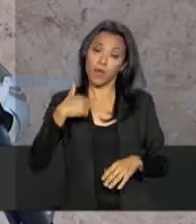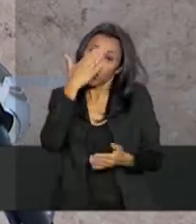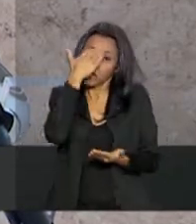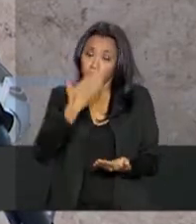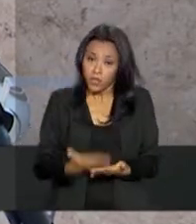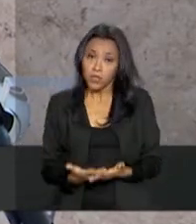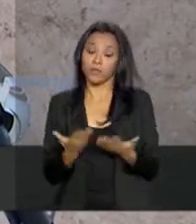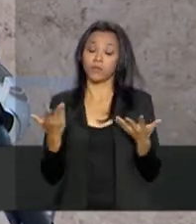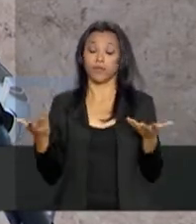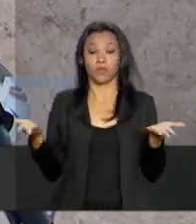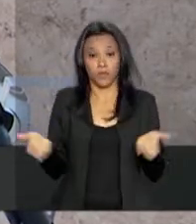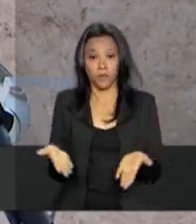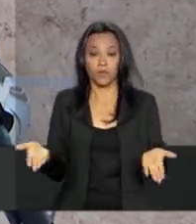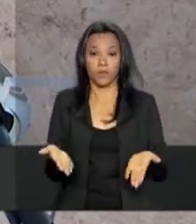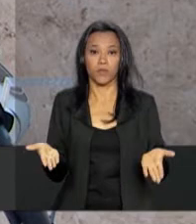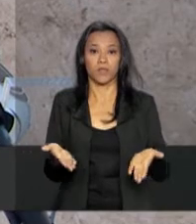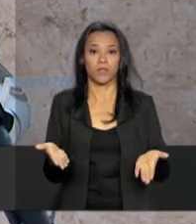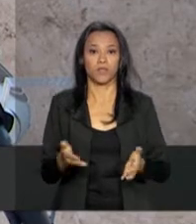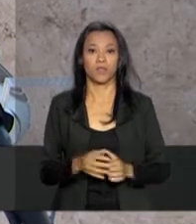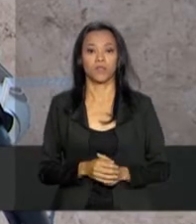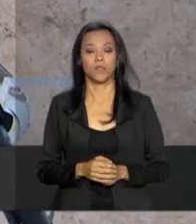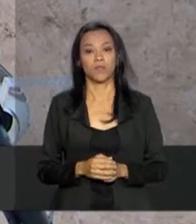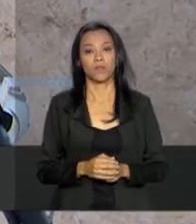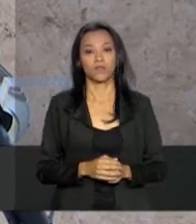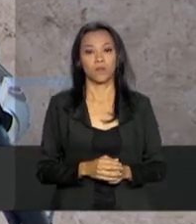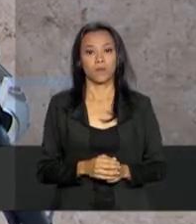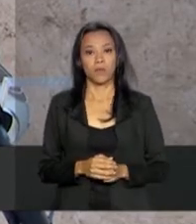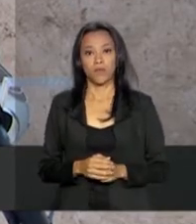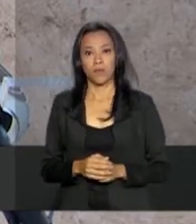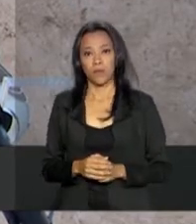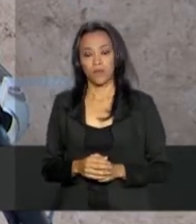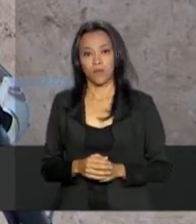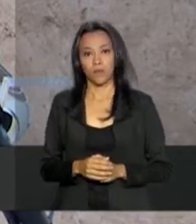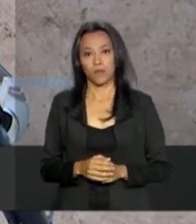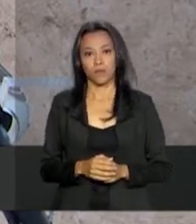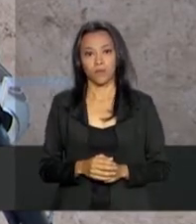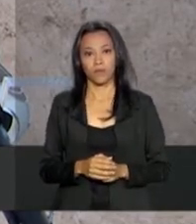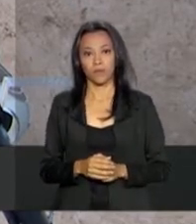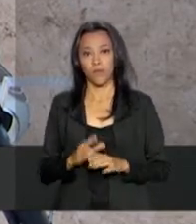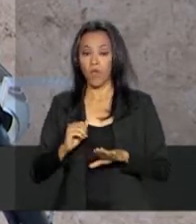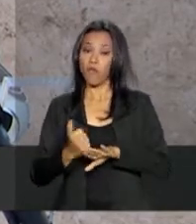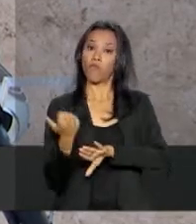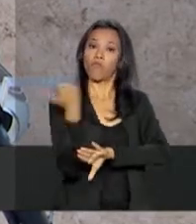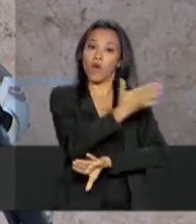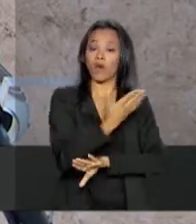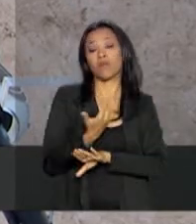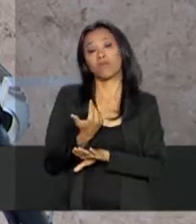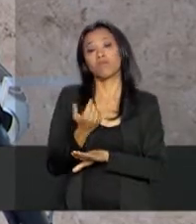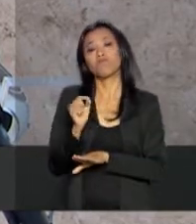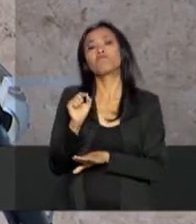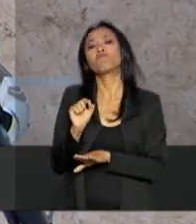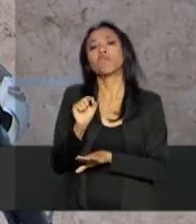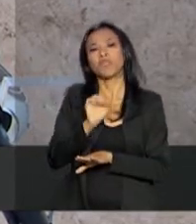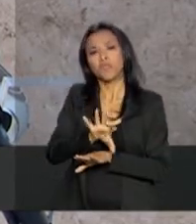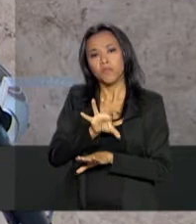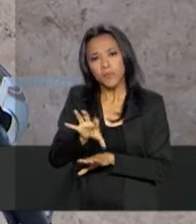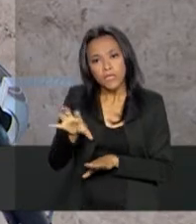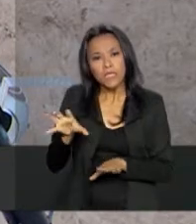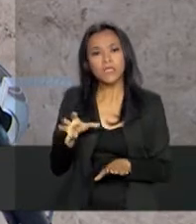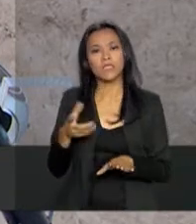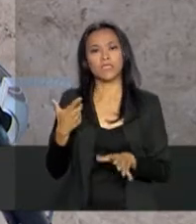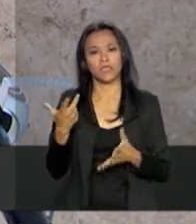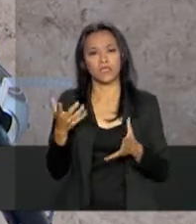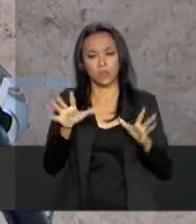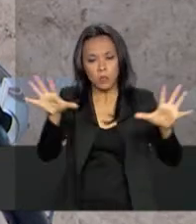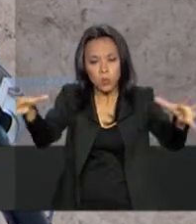fora da influência que todo o ajuntamento, toda a massa, a psicologia